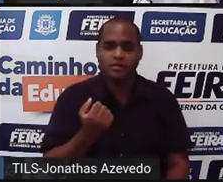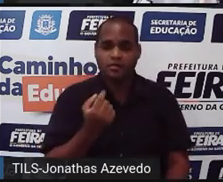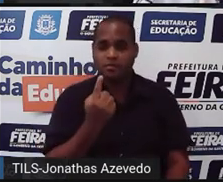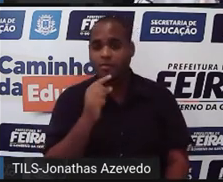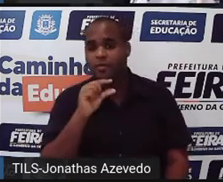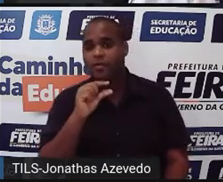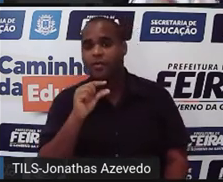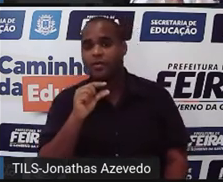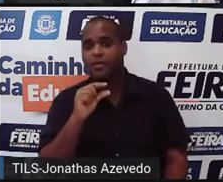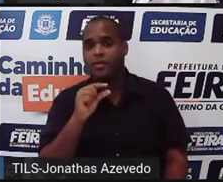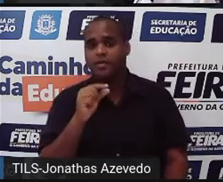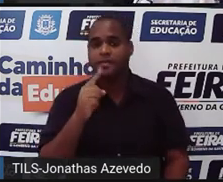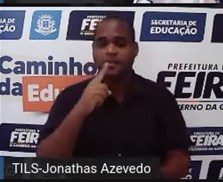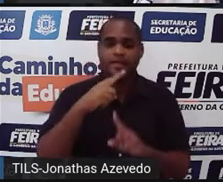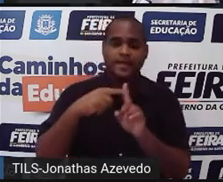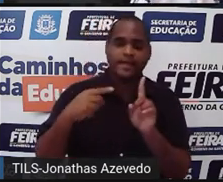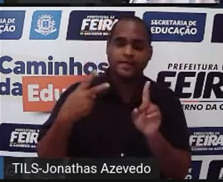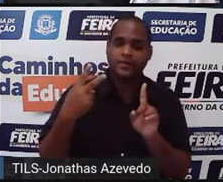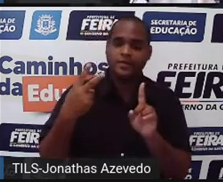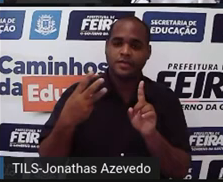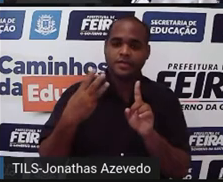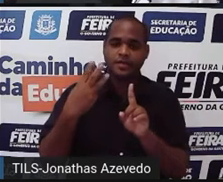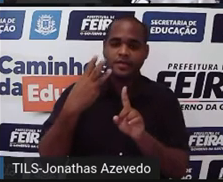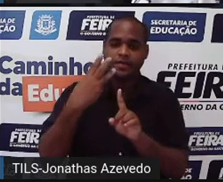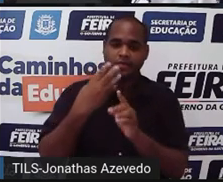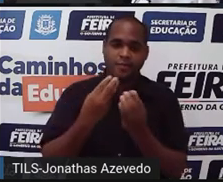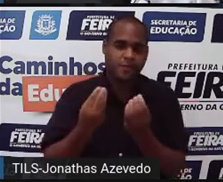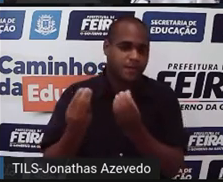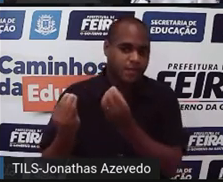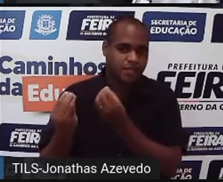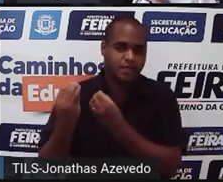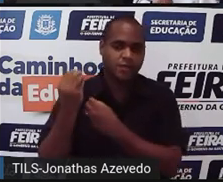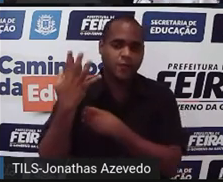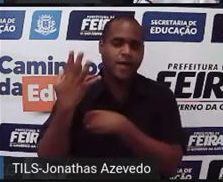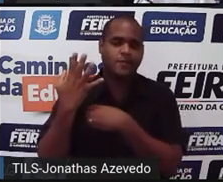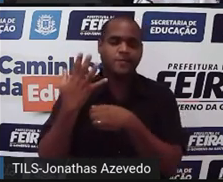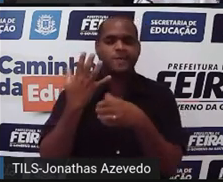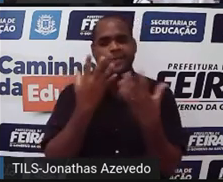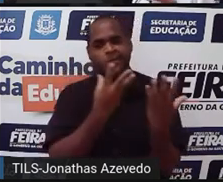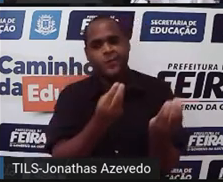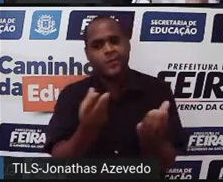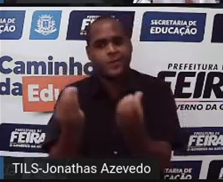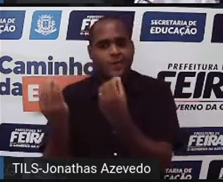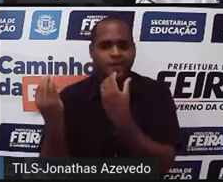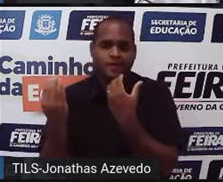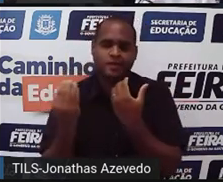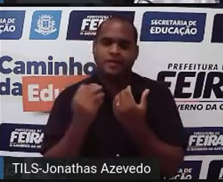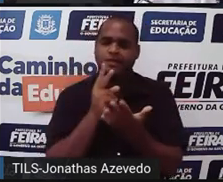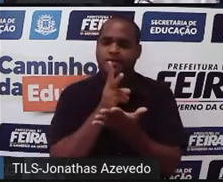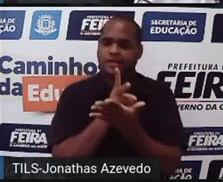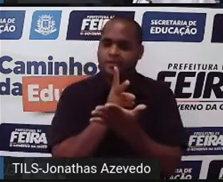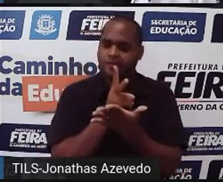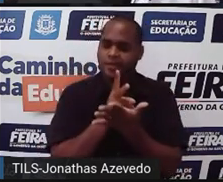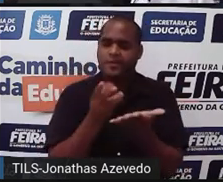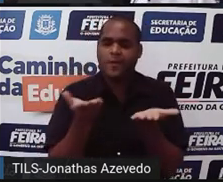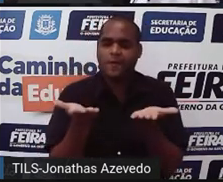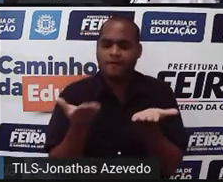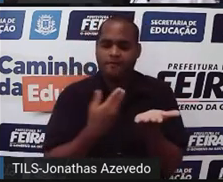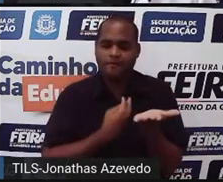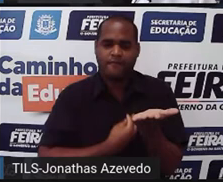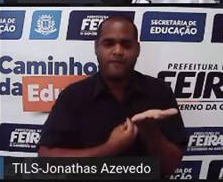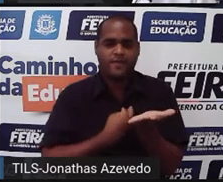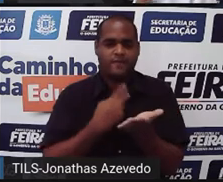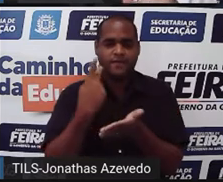para pouco. Dois para metade. Três para maioria. Ou quatro para bastante. A gente sempre faz esse momento, né?